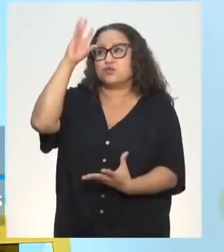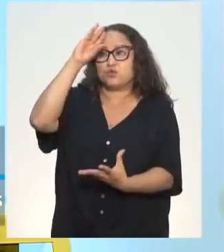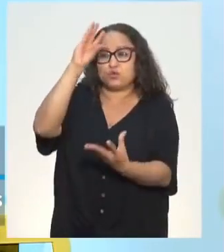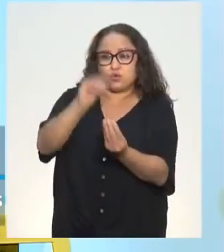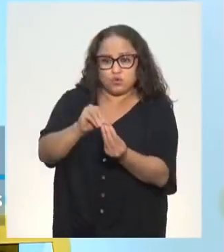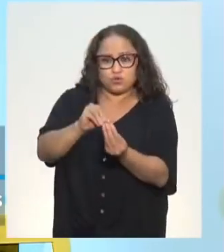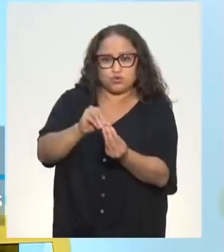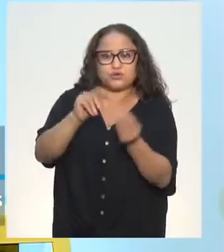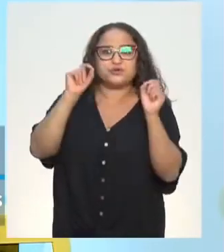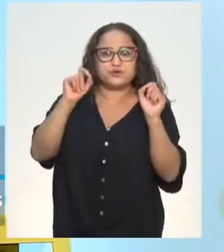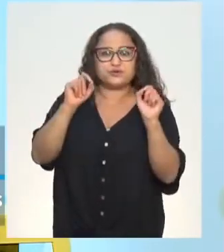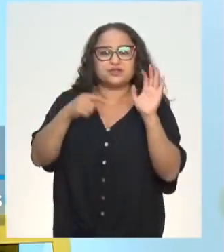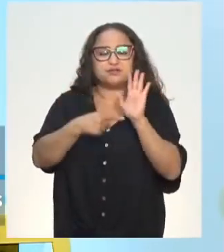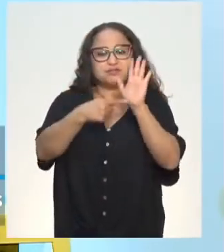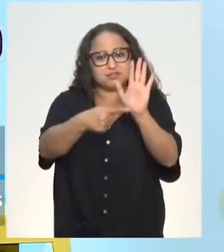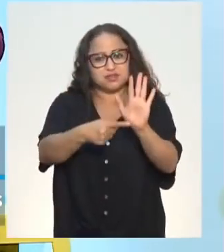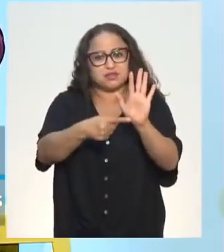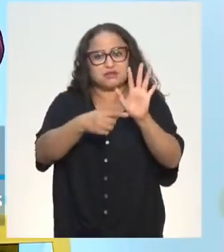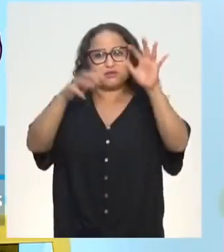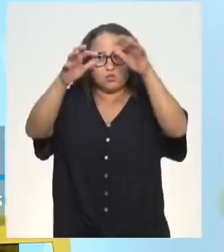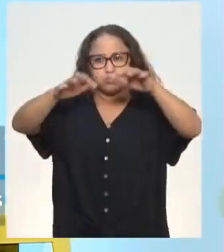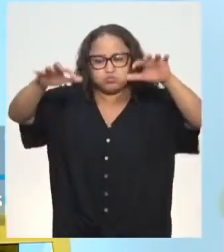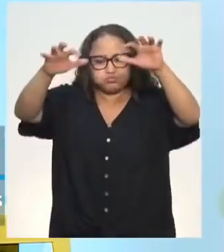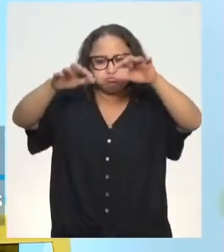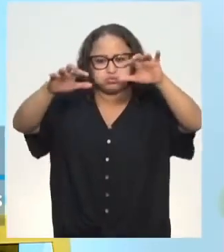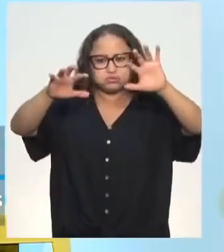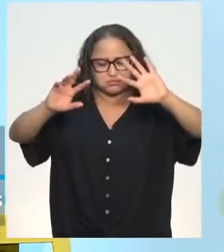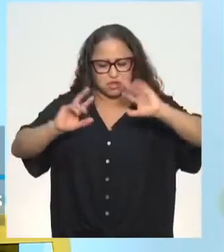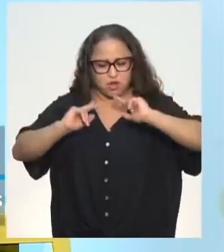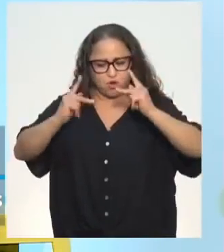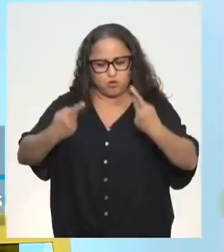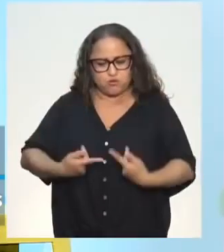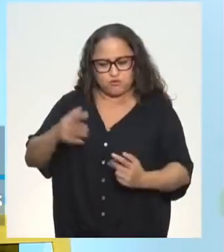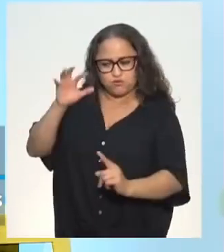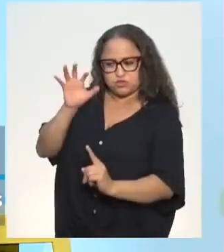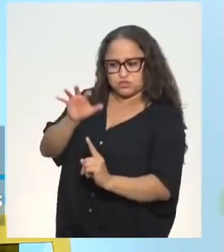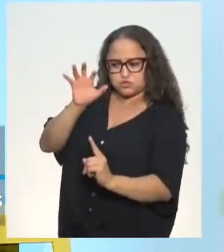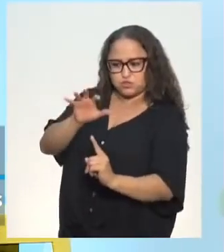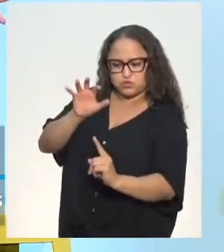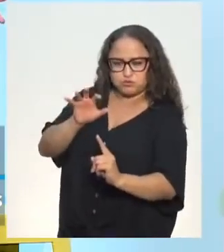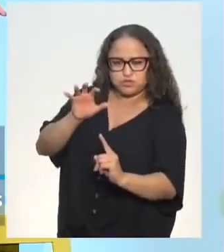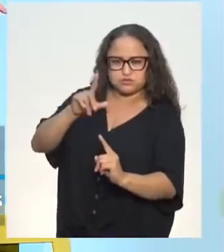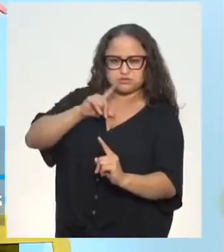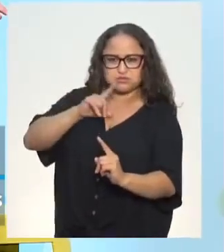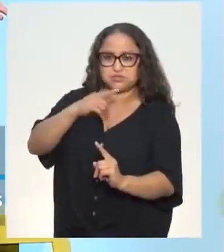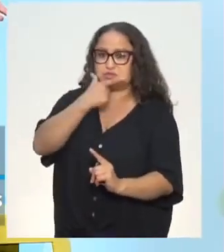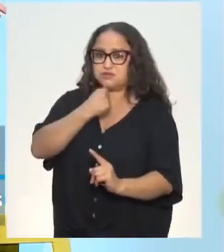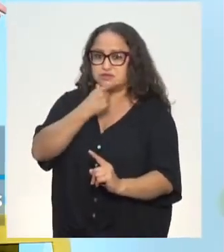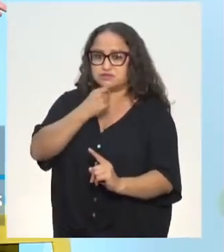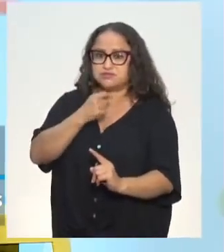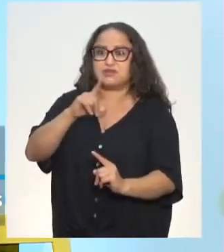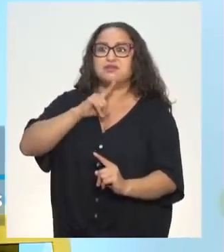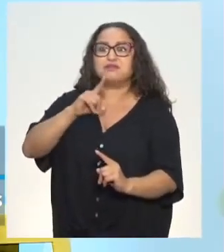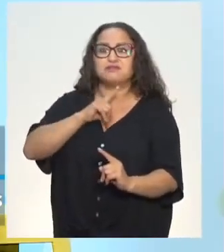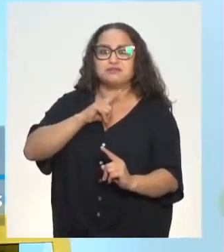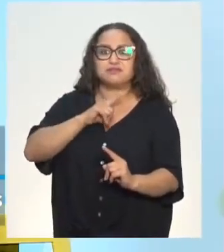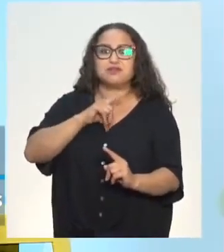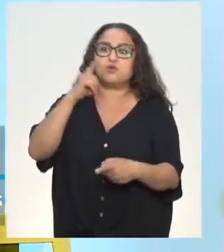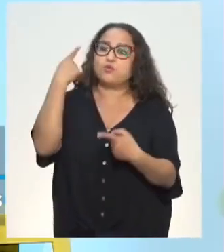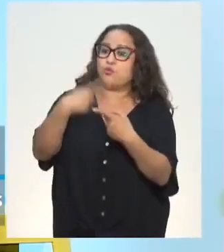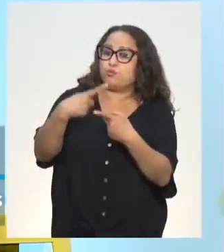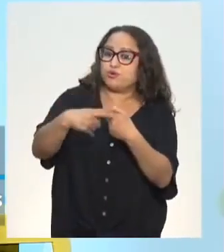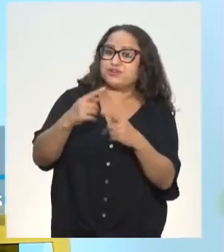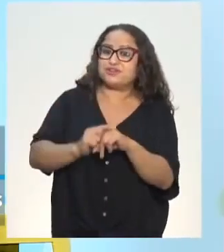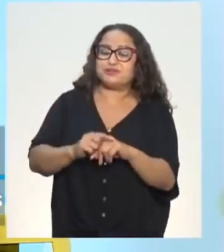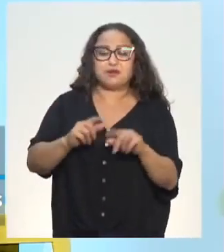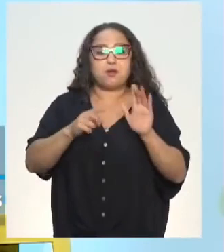falando que apresenta a tempestade de areia e a intervenção do homem no meio ambiente, e acaba trazendo essa consequência. Então, mostra o